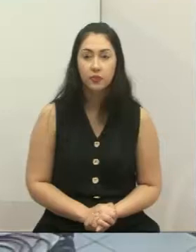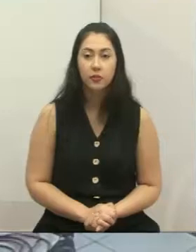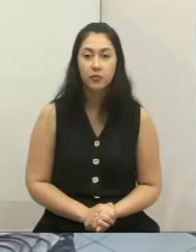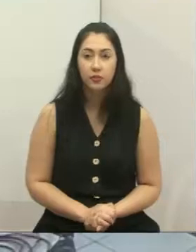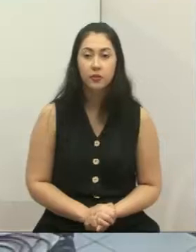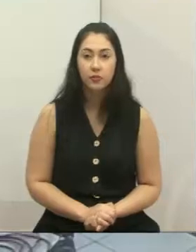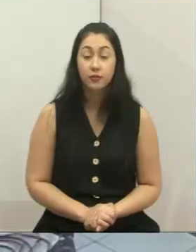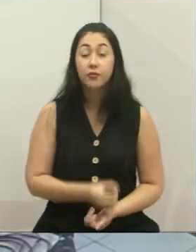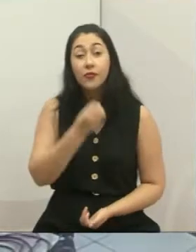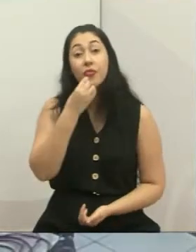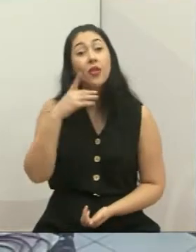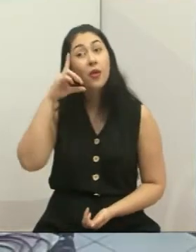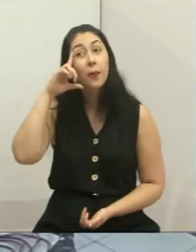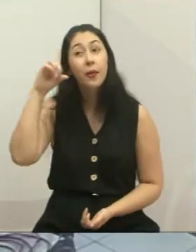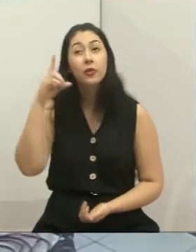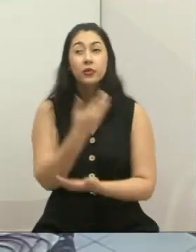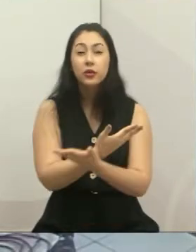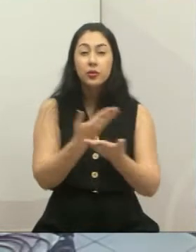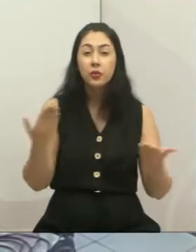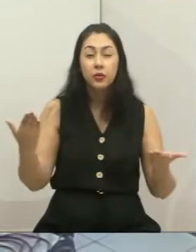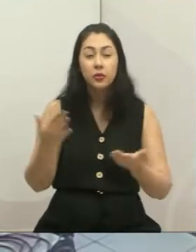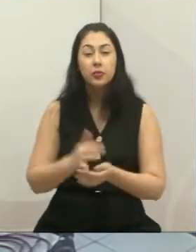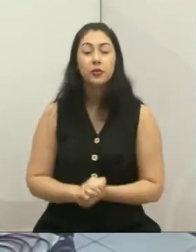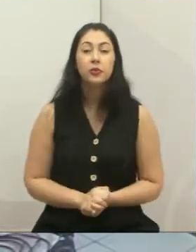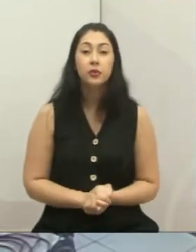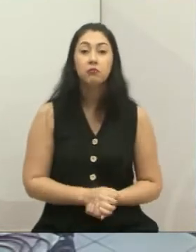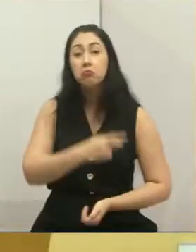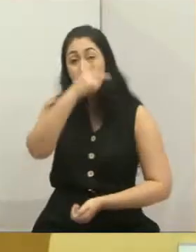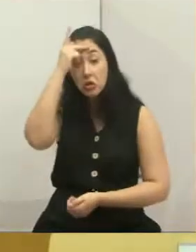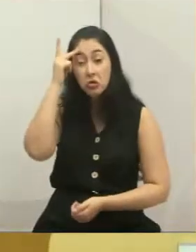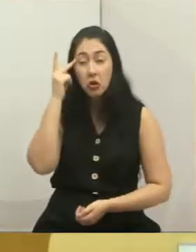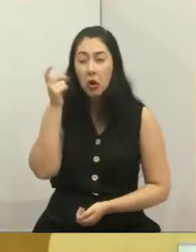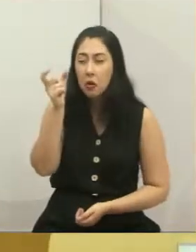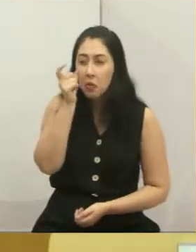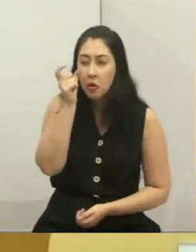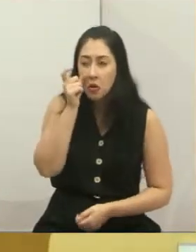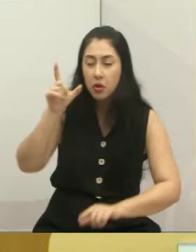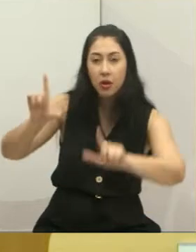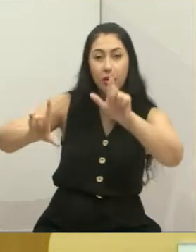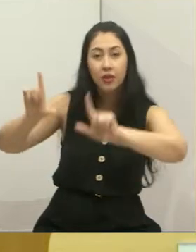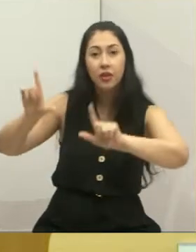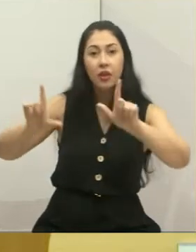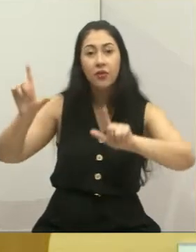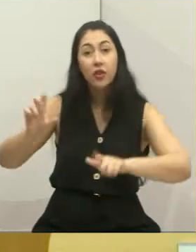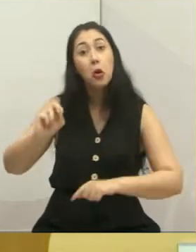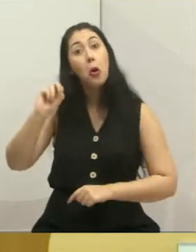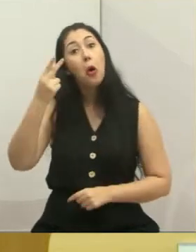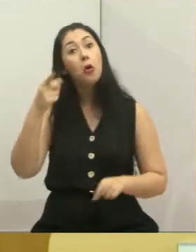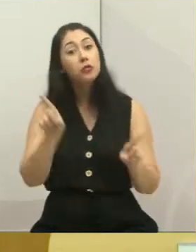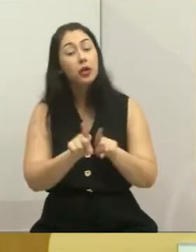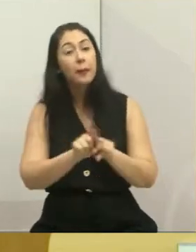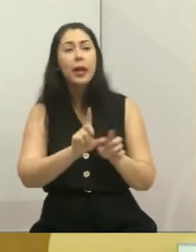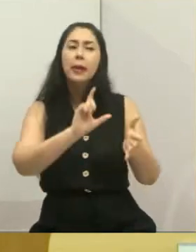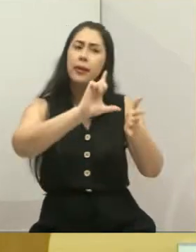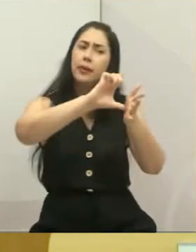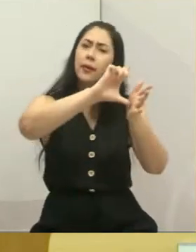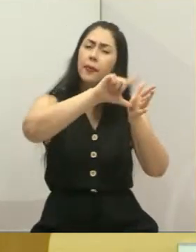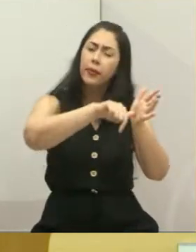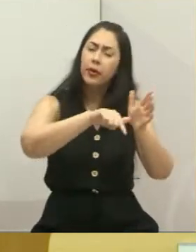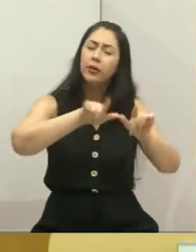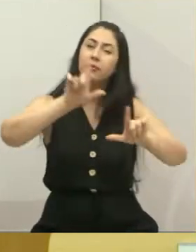Bom dia a todos, quem está assistindo a TV Câmara e quem vai assistir também depois,